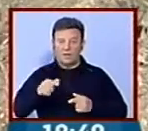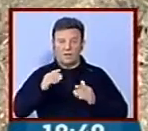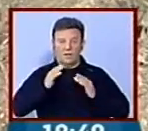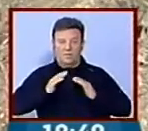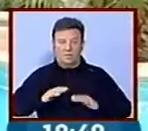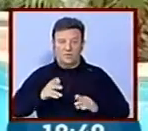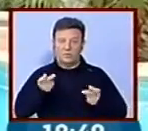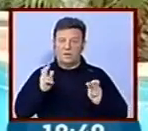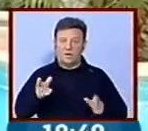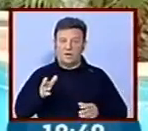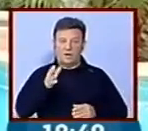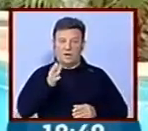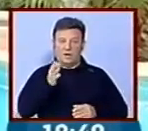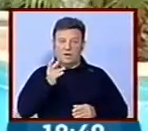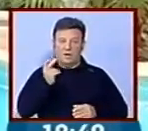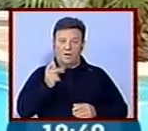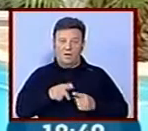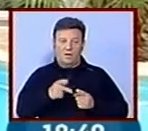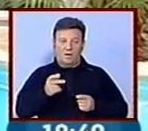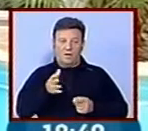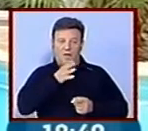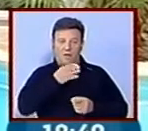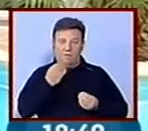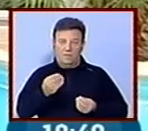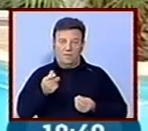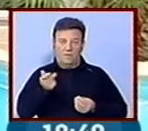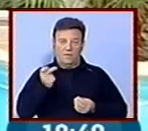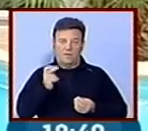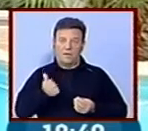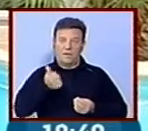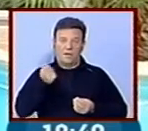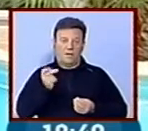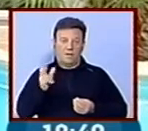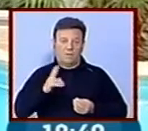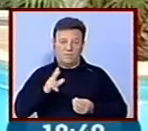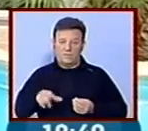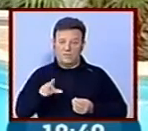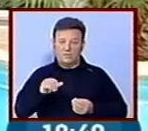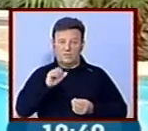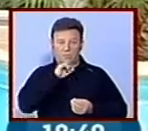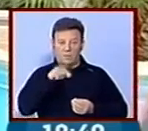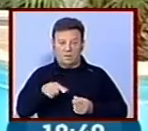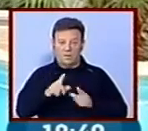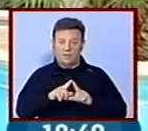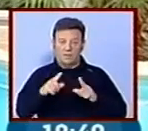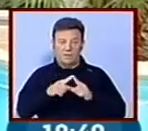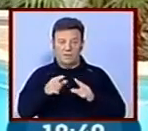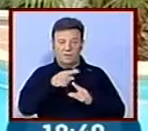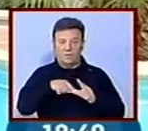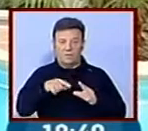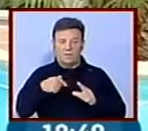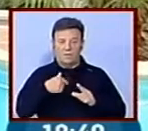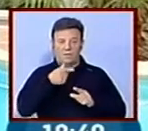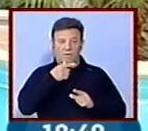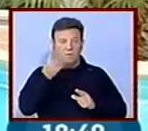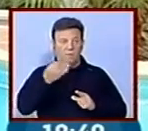o ar, a melhor água e o melhor ar de Portugal e, portanto, estamos no sítio indicado para poder, neste triângulo entre Porto,